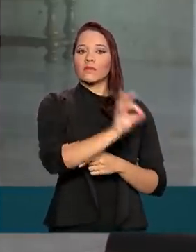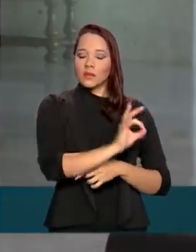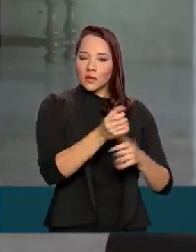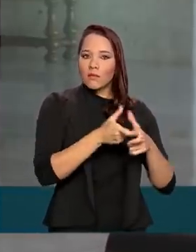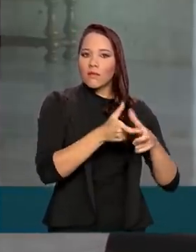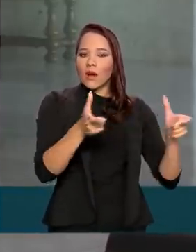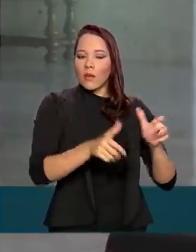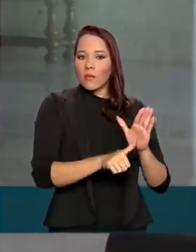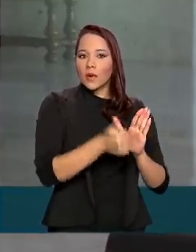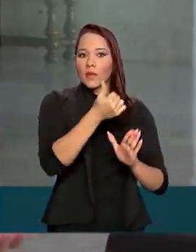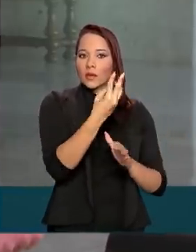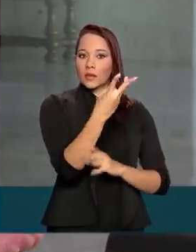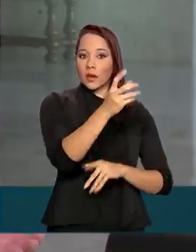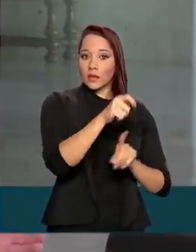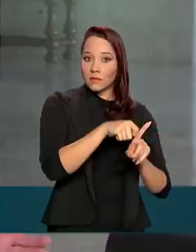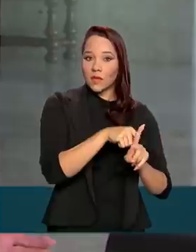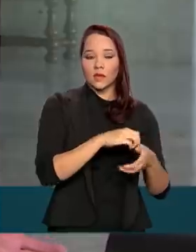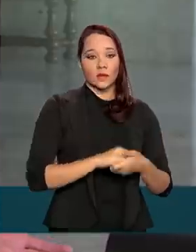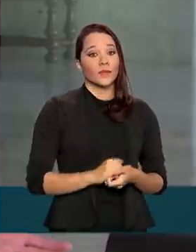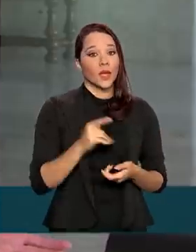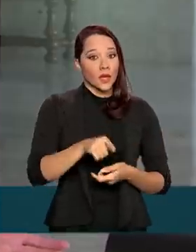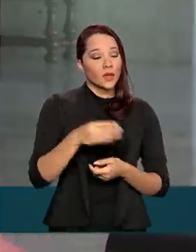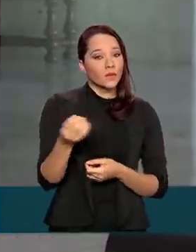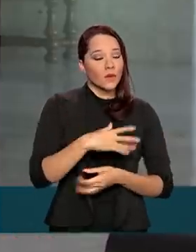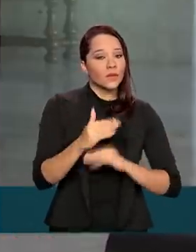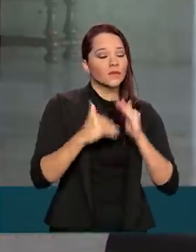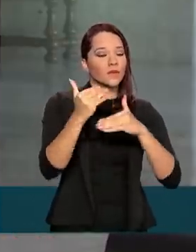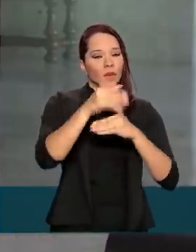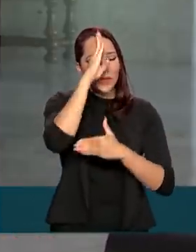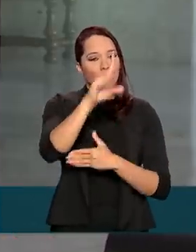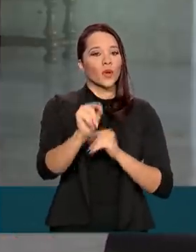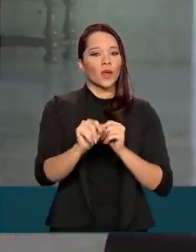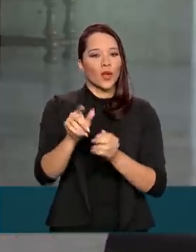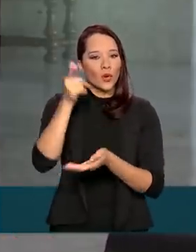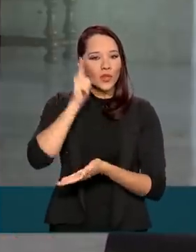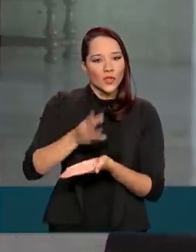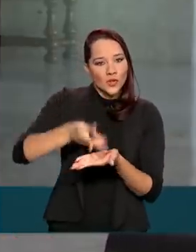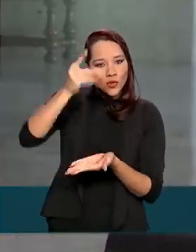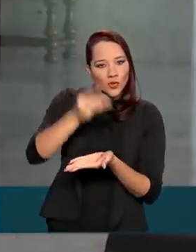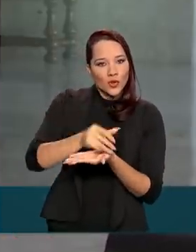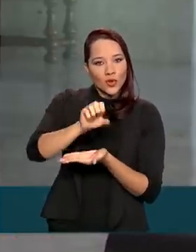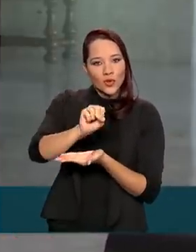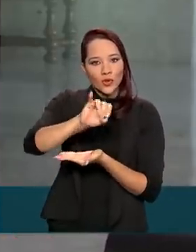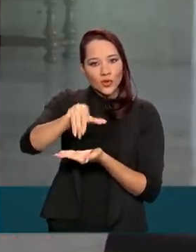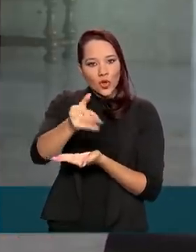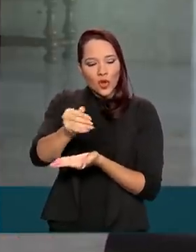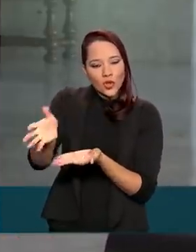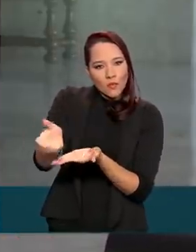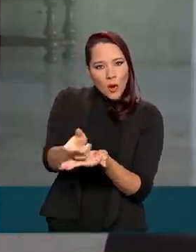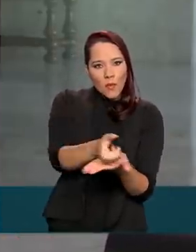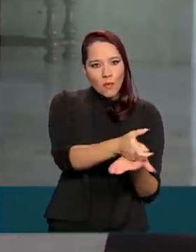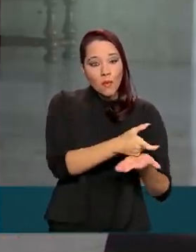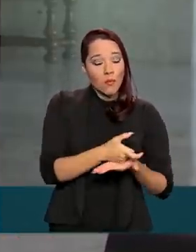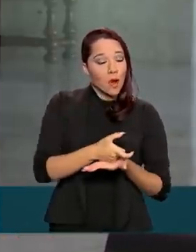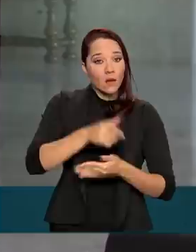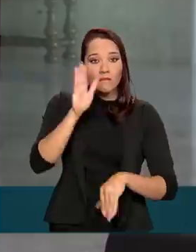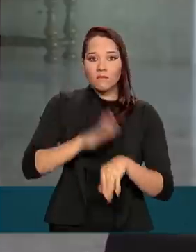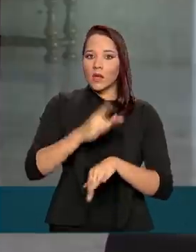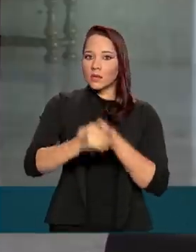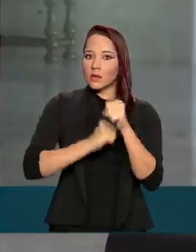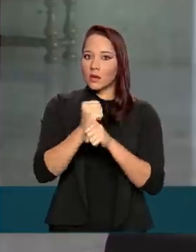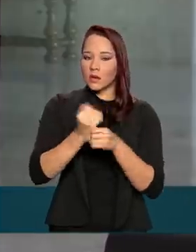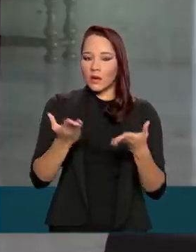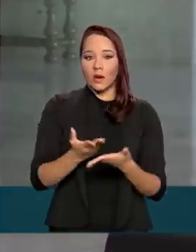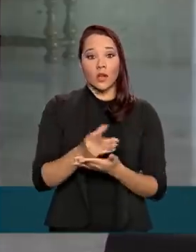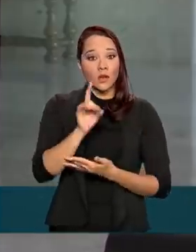no primeiro trimestre. E esse bom desempenho se deve principalmente à colheita de soja, que deve bater recorde neste ano. Somente no